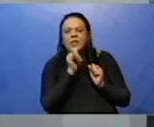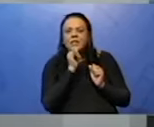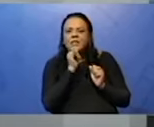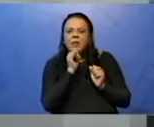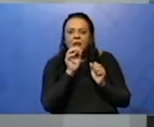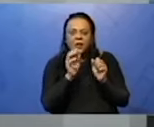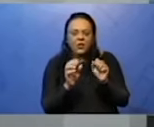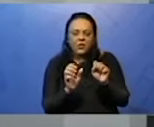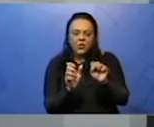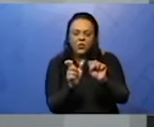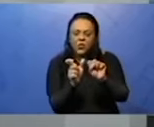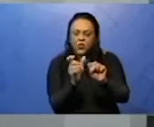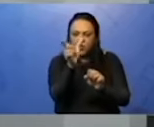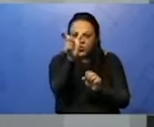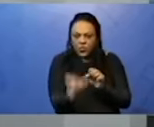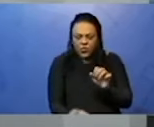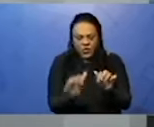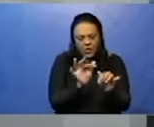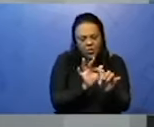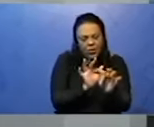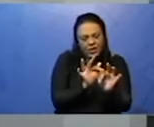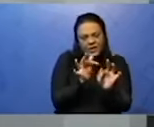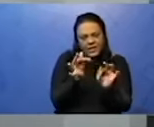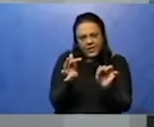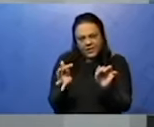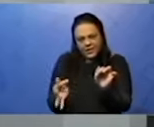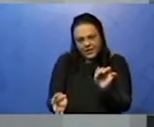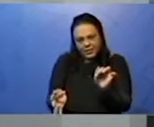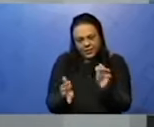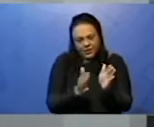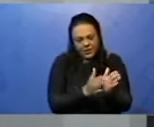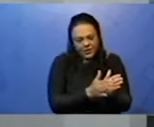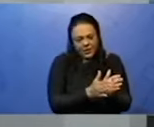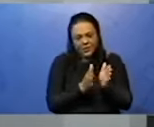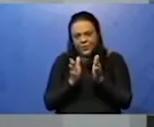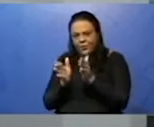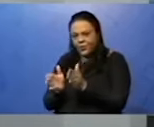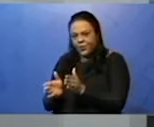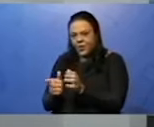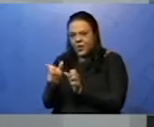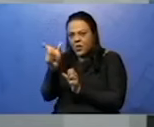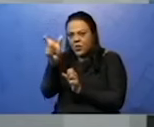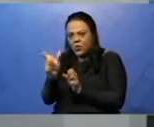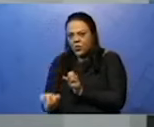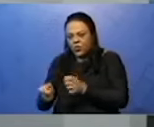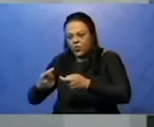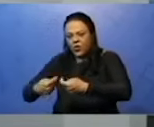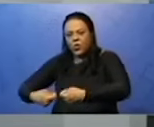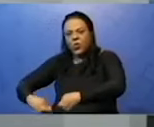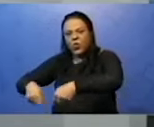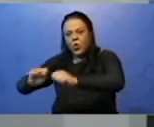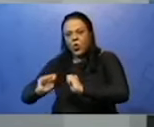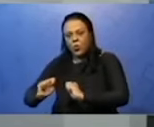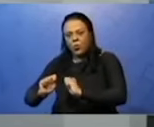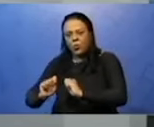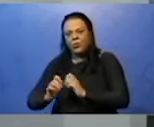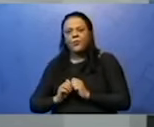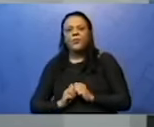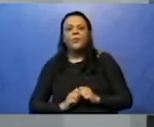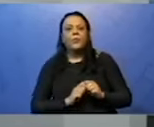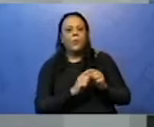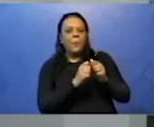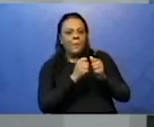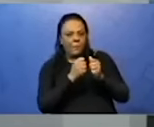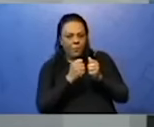Sujeito simples e sujeito composto. Então, o sujeito, ele pode ser simples